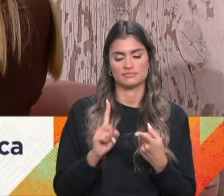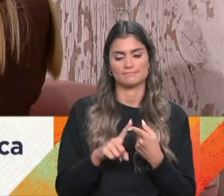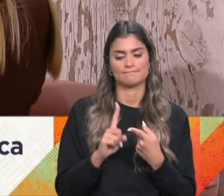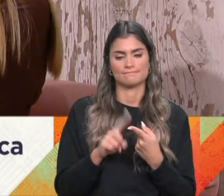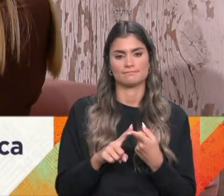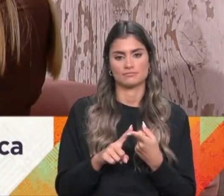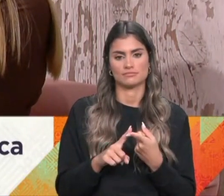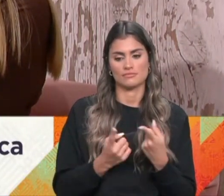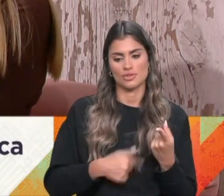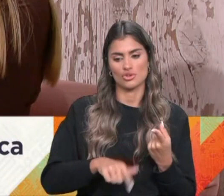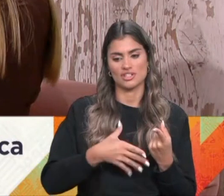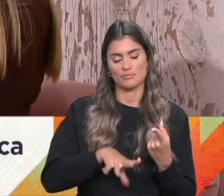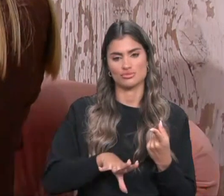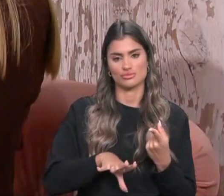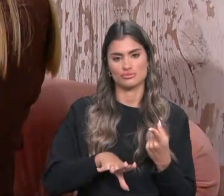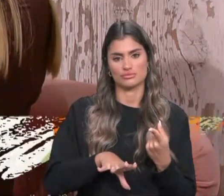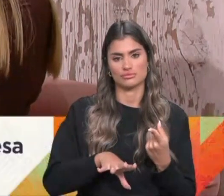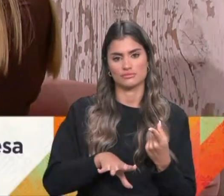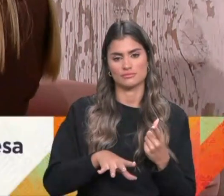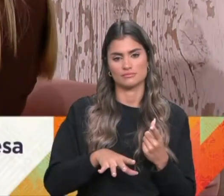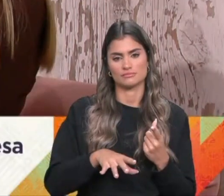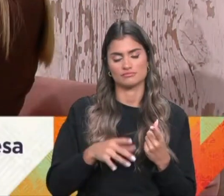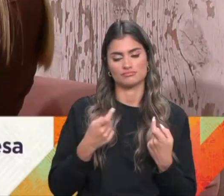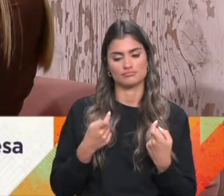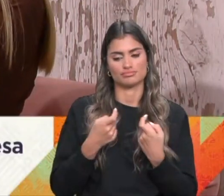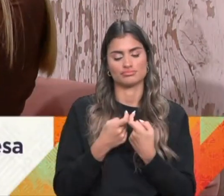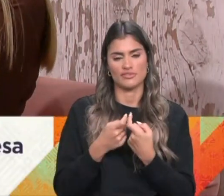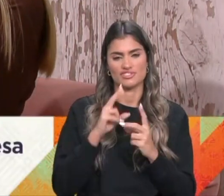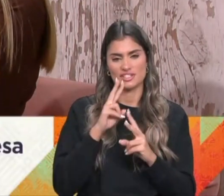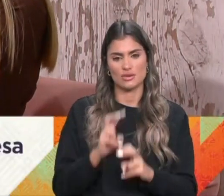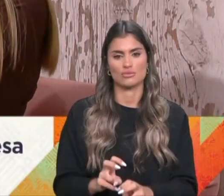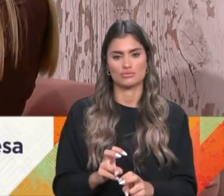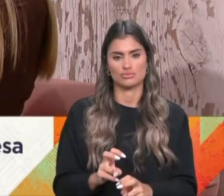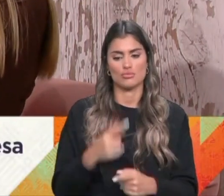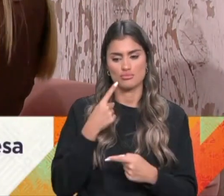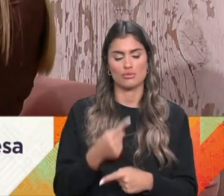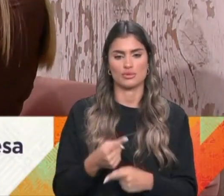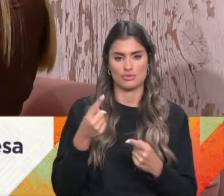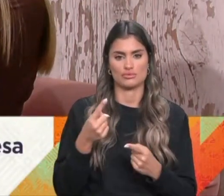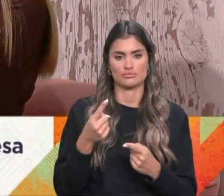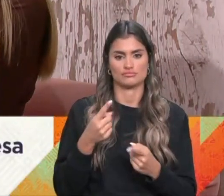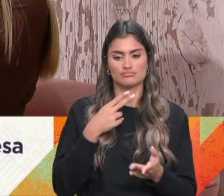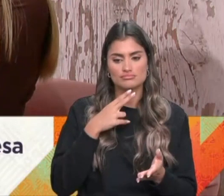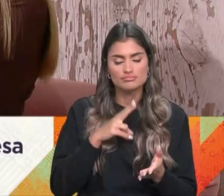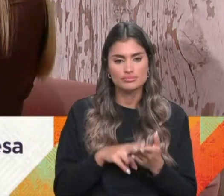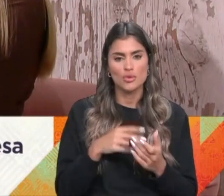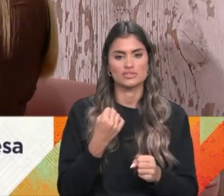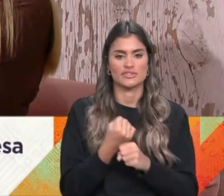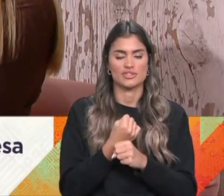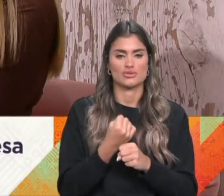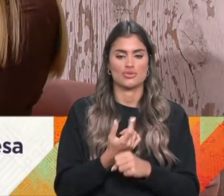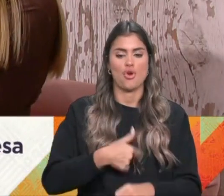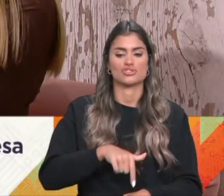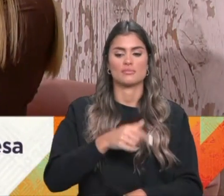nós queremos aproximar a investigação verdadeiramente do grande público, colocá-la verdadeiramente ao serviço. Nós estamos a